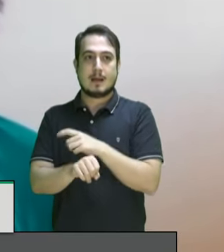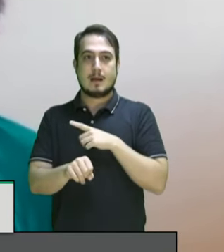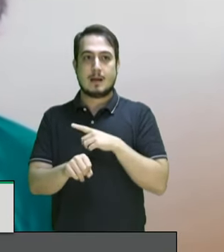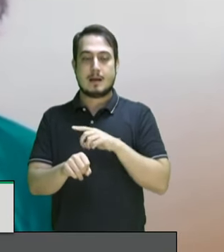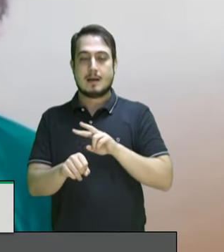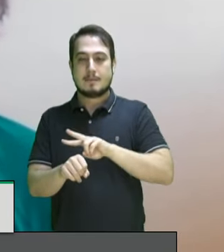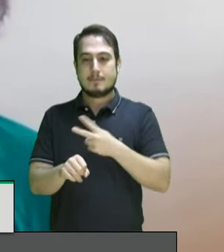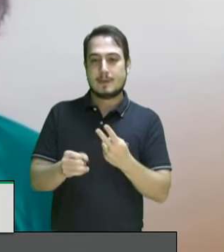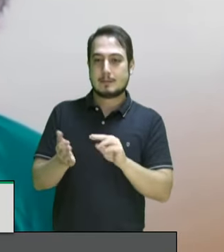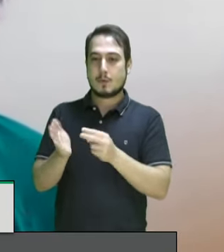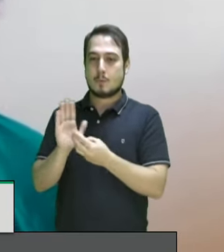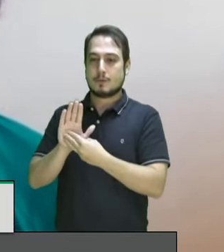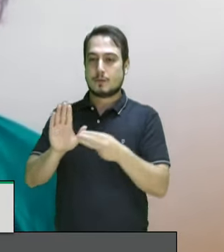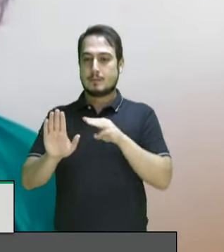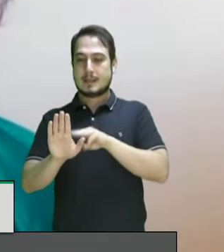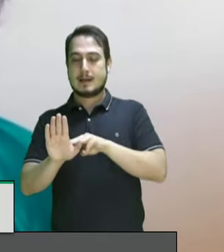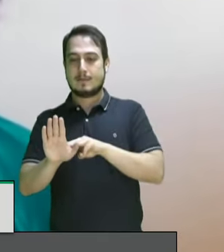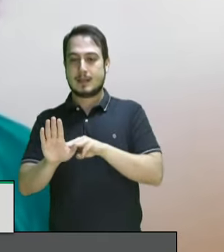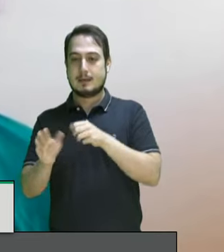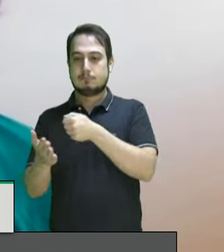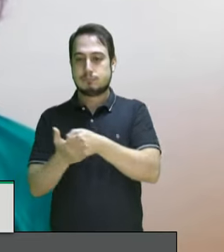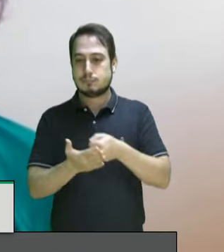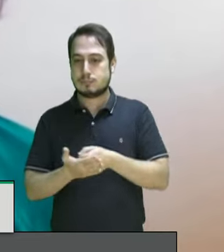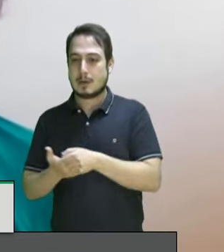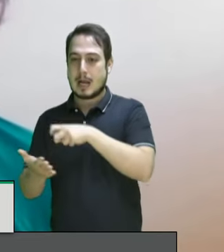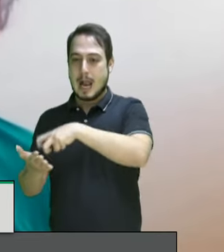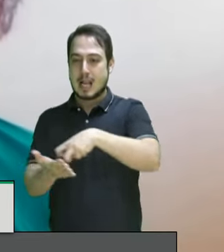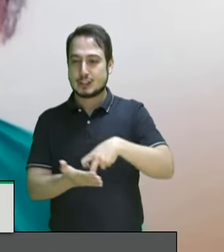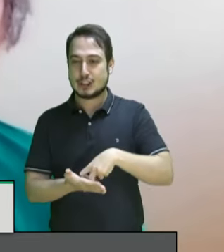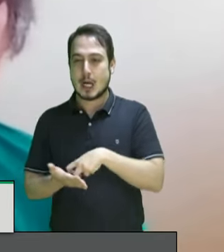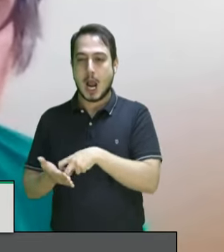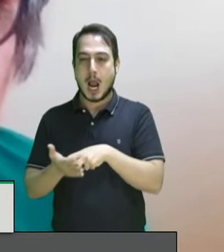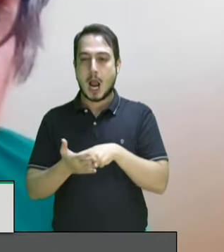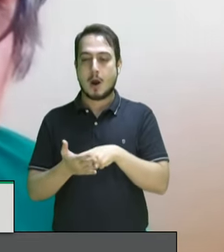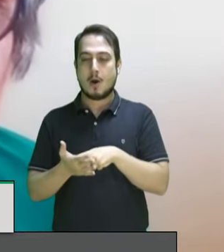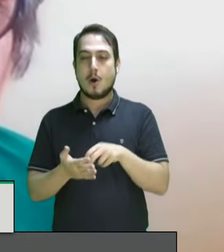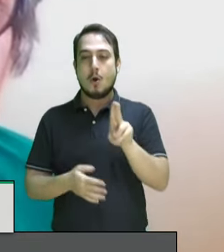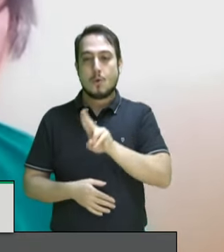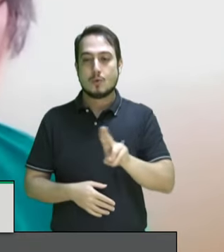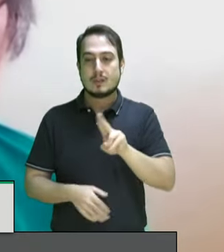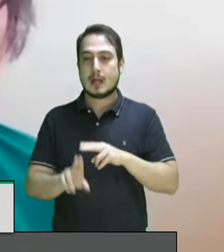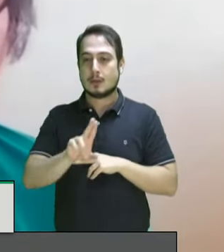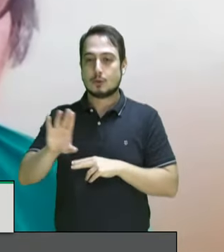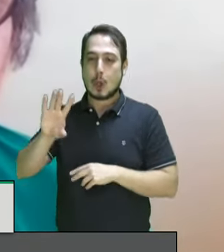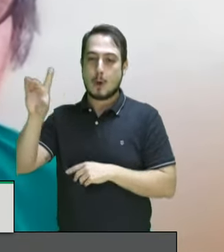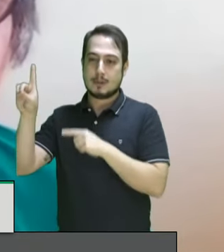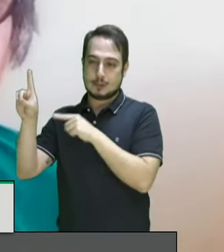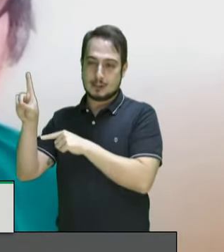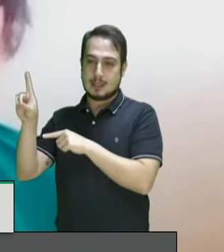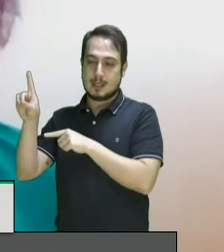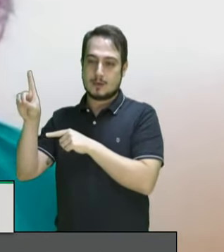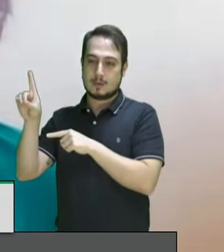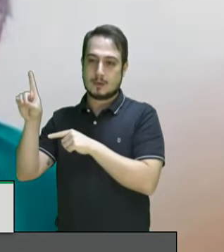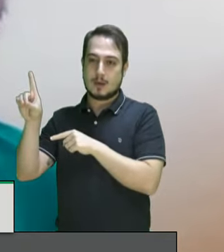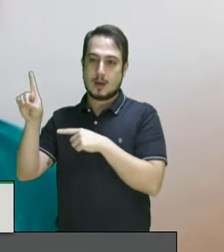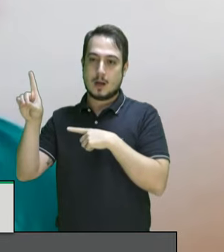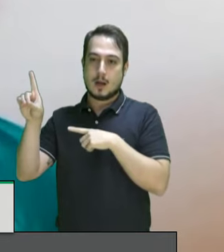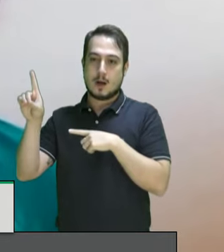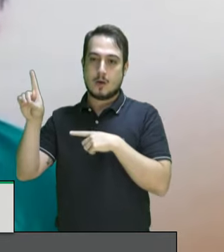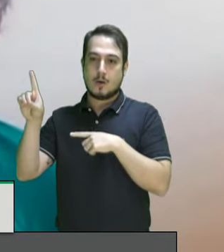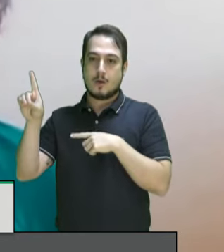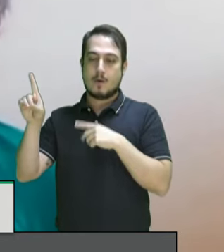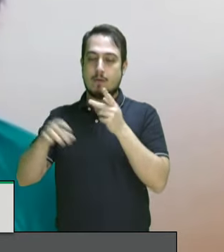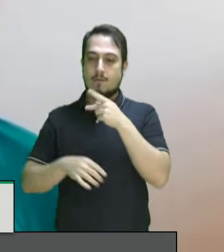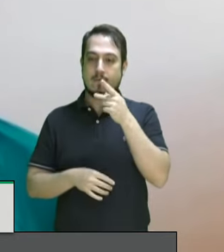-lo metaforicamente. E muitas vezes, assulam ódio em nome de Deus. Em nome de Deus, assulam